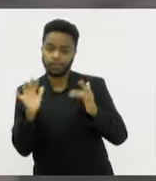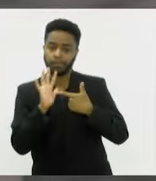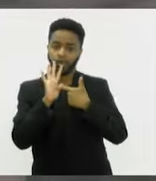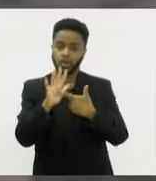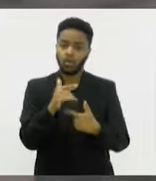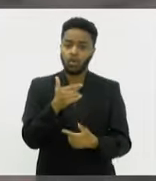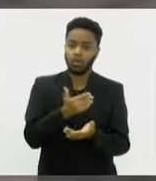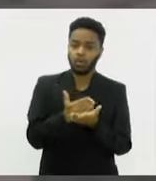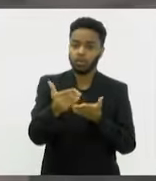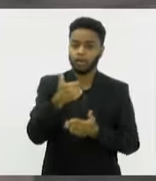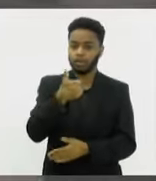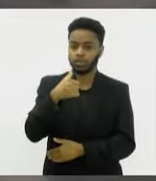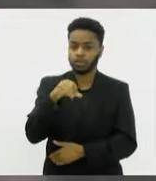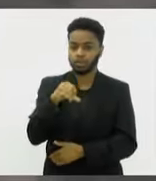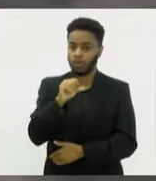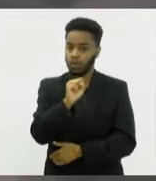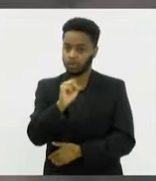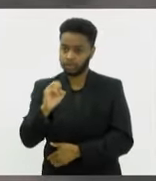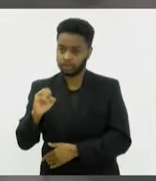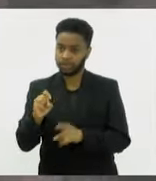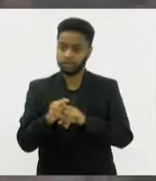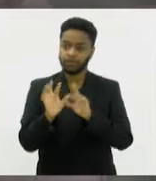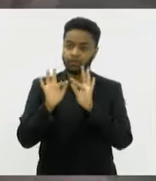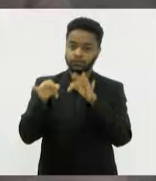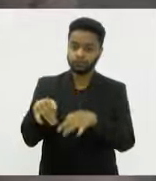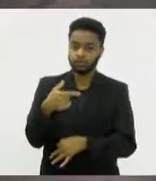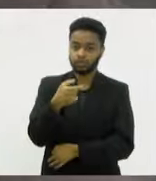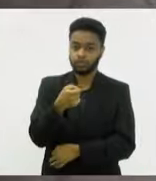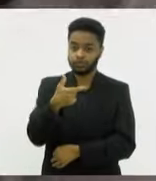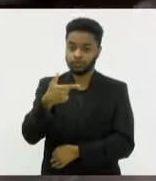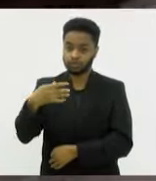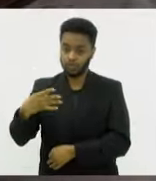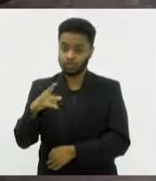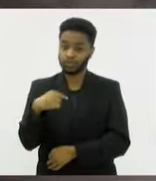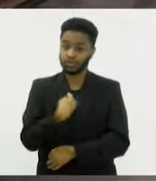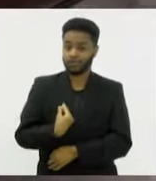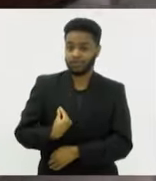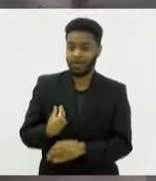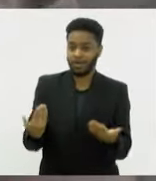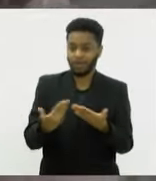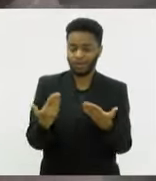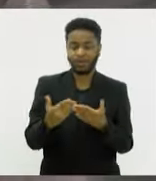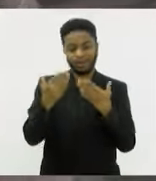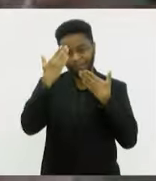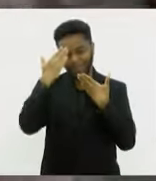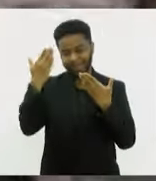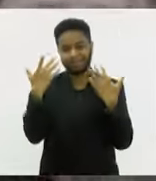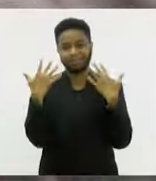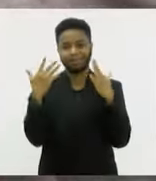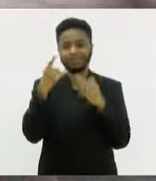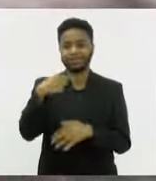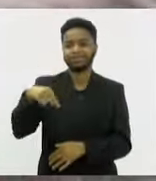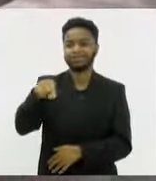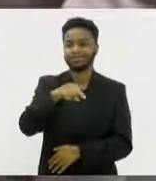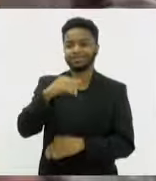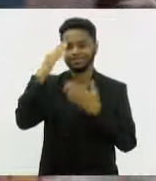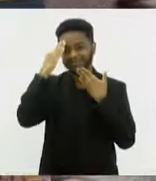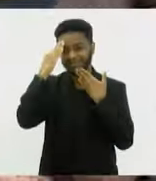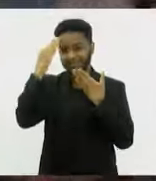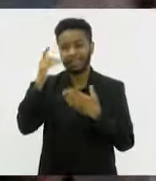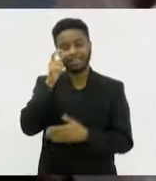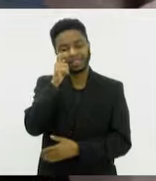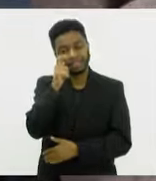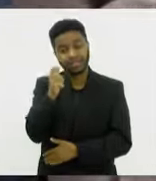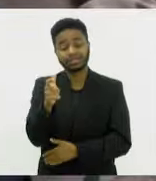1980 e terminou em 2024. Que é o ano que a gente está. Valeu mesmo. Parabéns para vocês. Muito